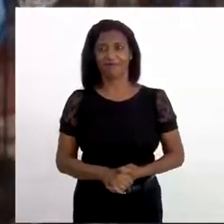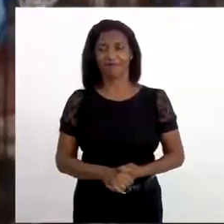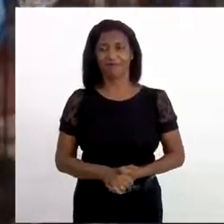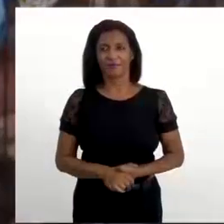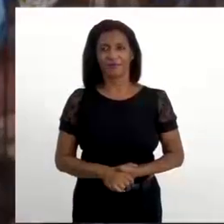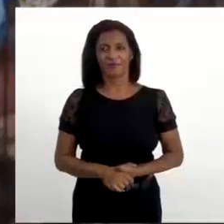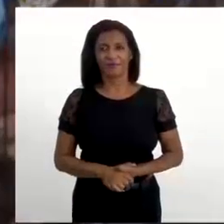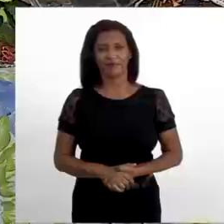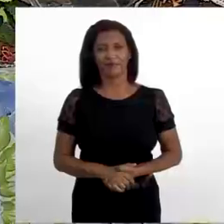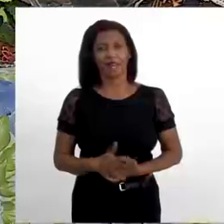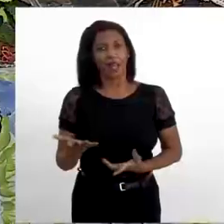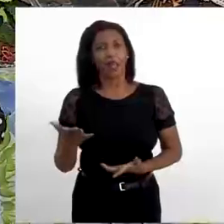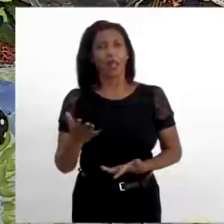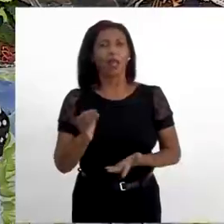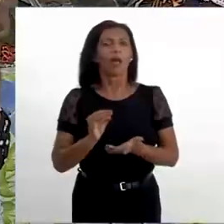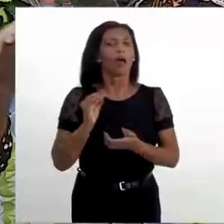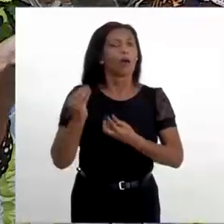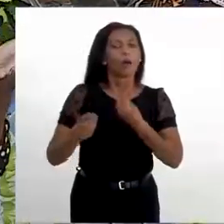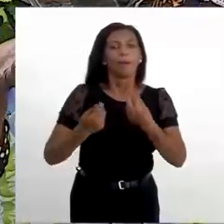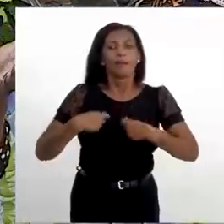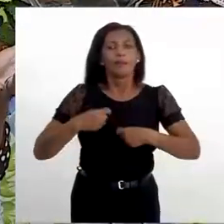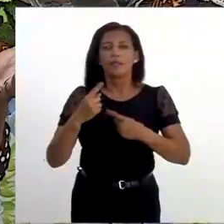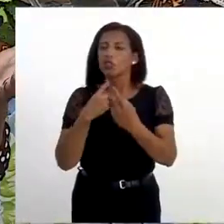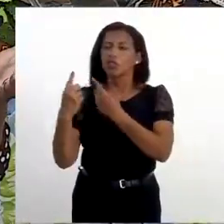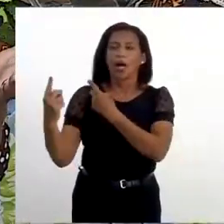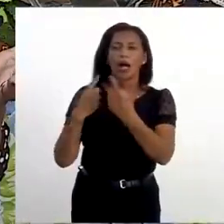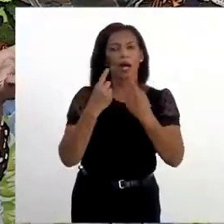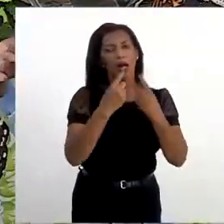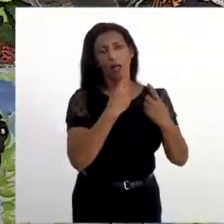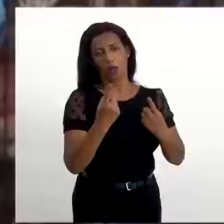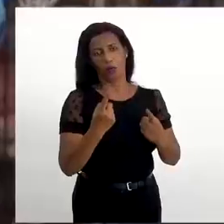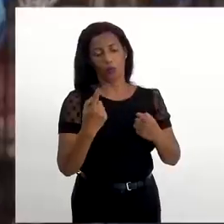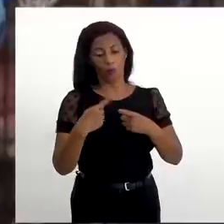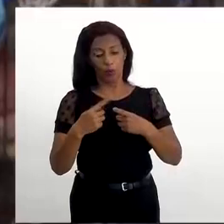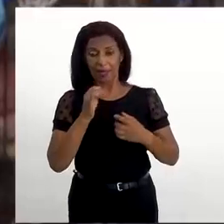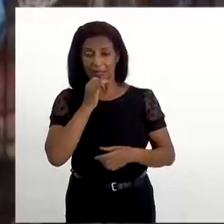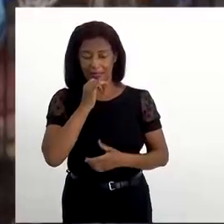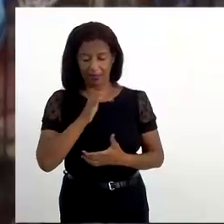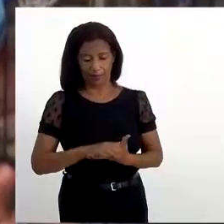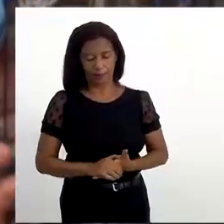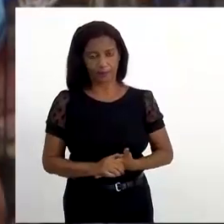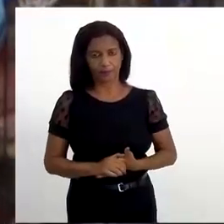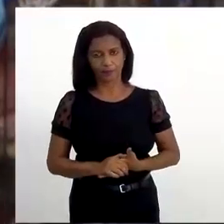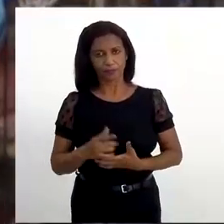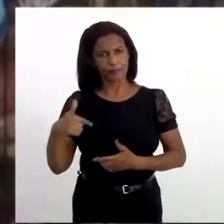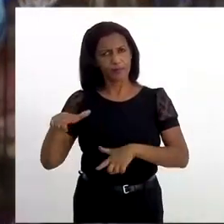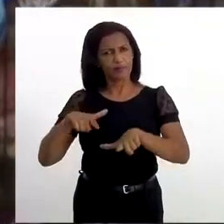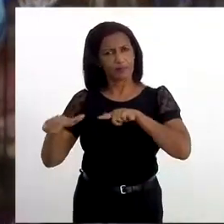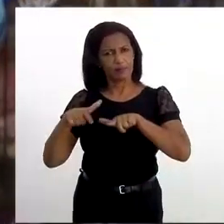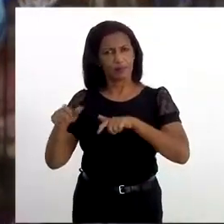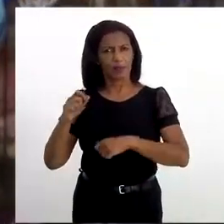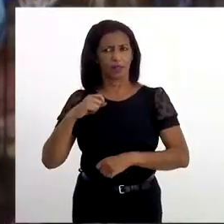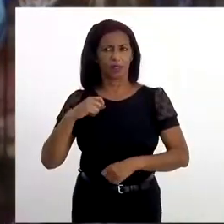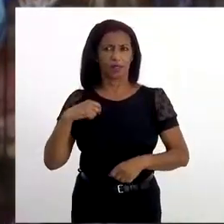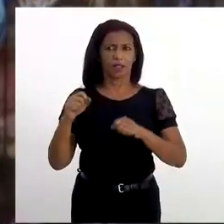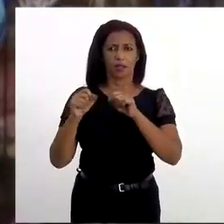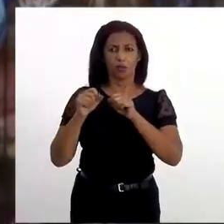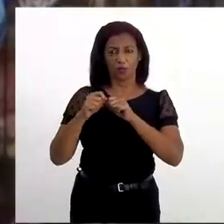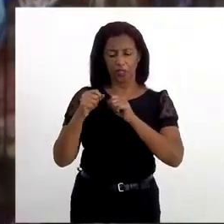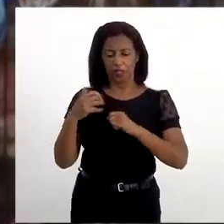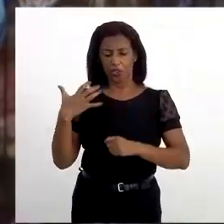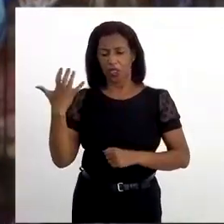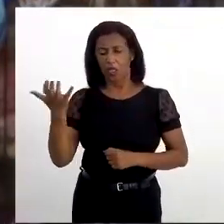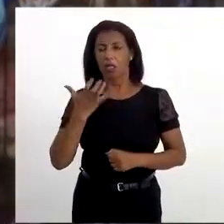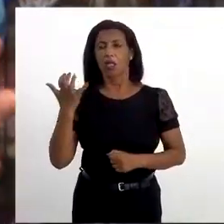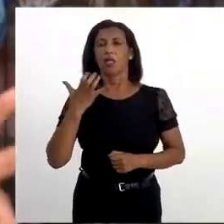Exatamente. Quer dizer, é uma questão de diálogo mesmo. Diálogo. Diálogo. Porque, por exemplo, essa campanha que eu fiz, eu queria